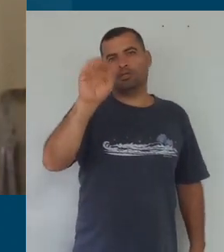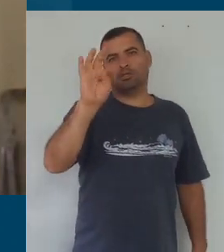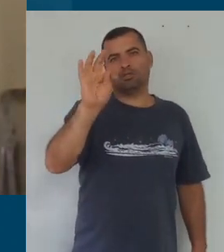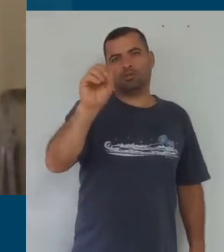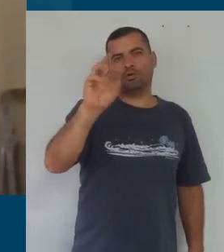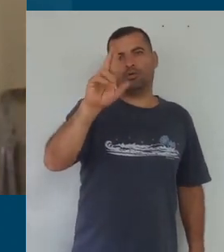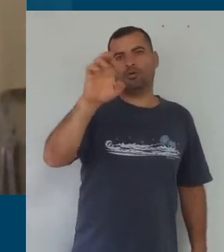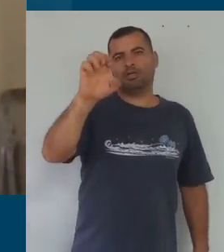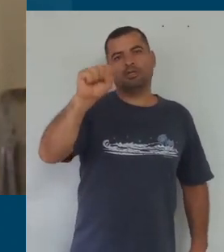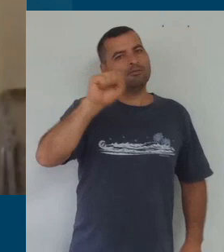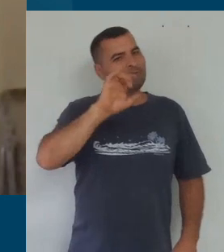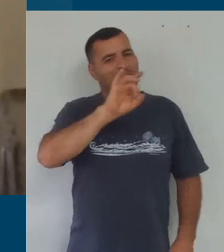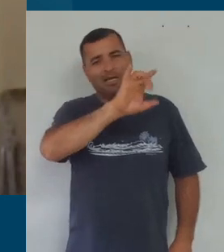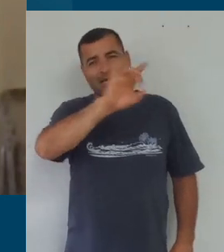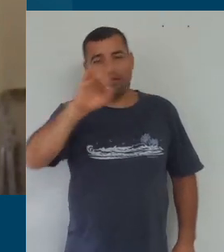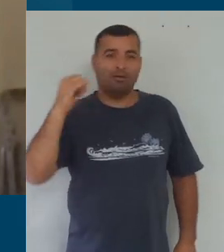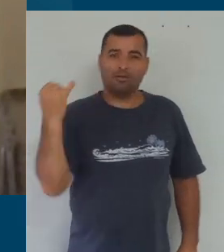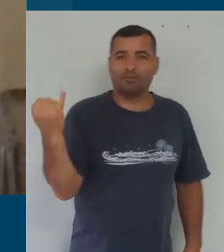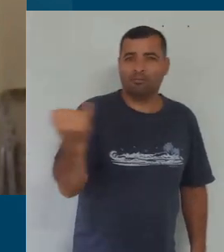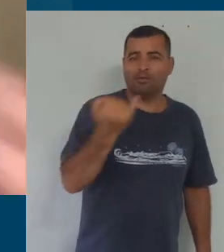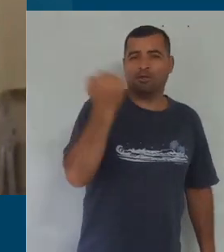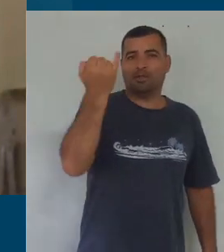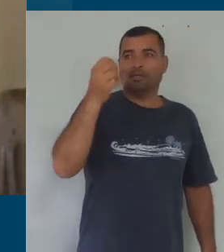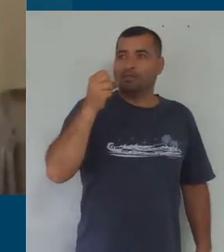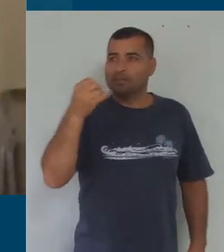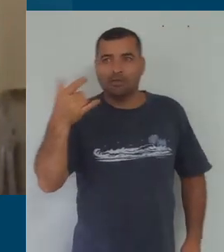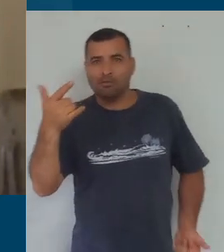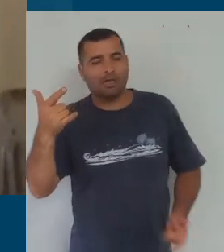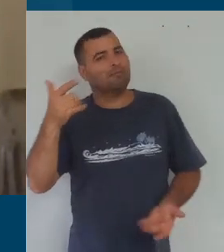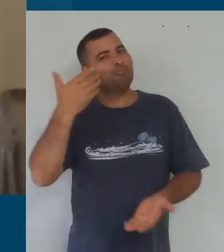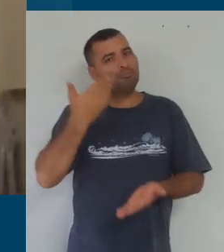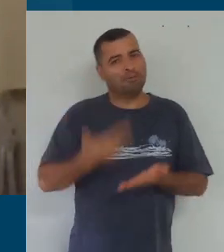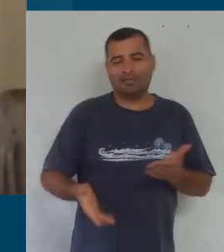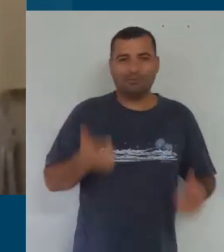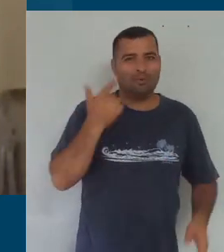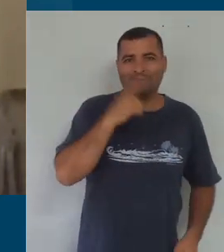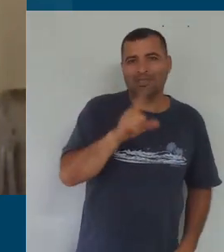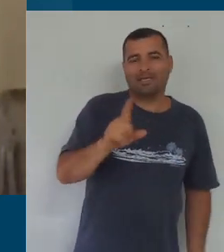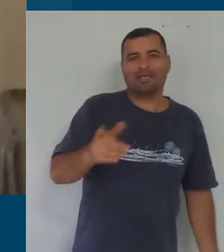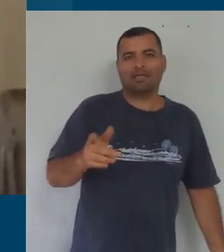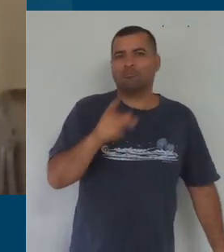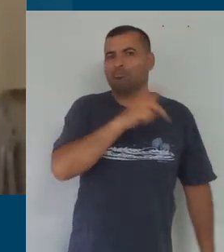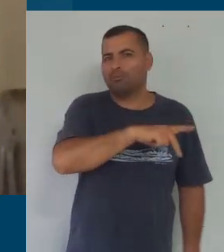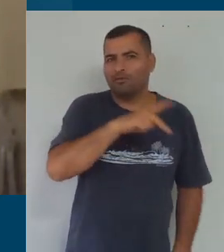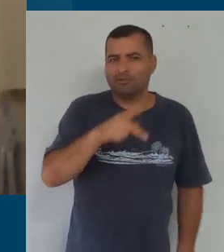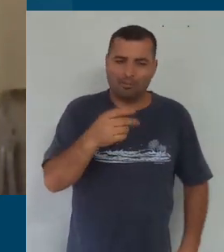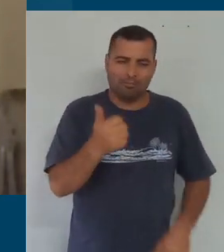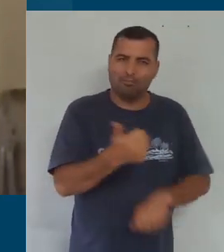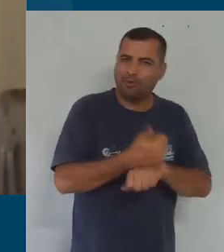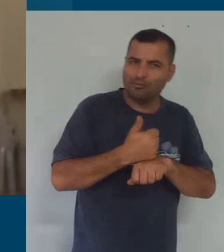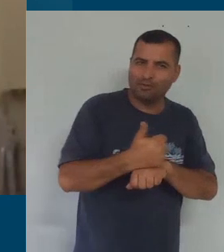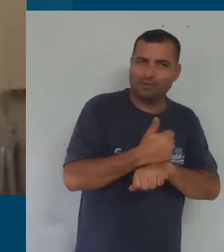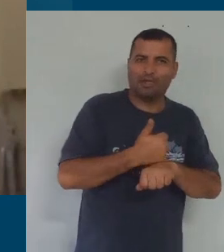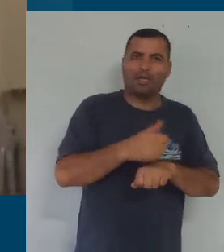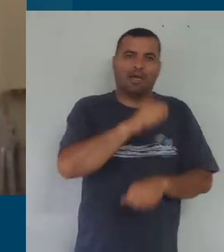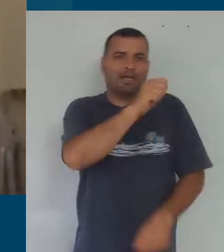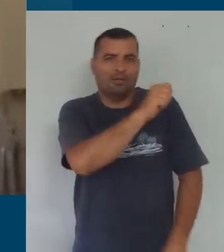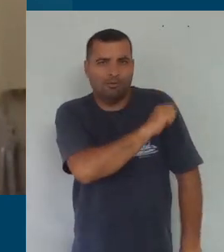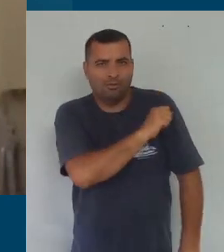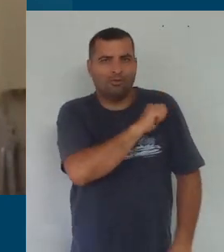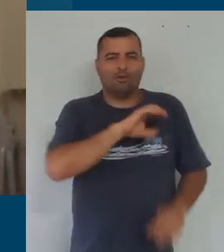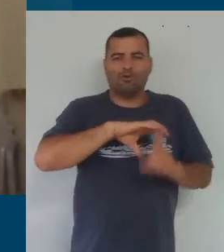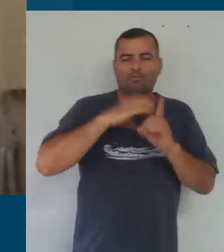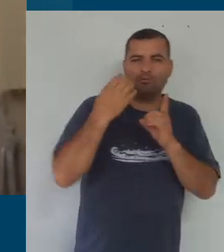não teríamos dado conta disso, aos gestores, aos professores, profissionais, aos alunos, à comunidade,